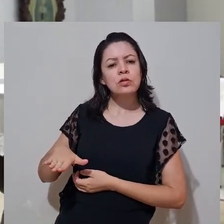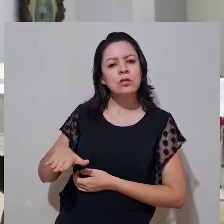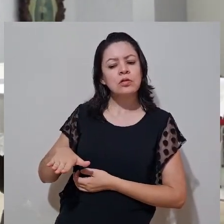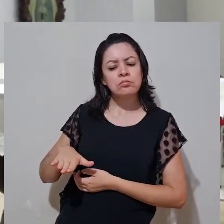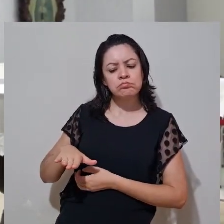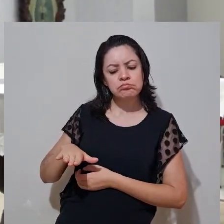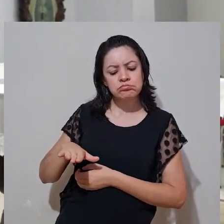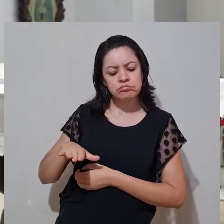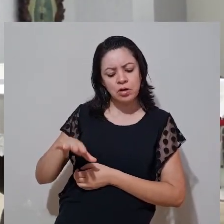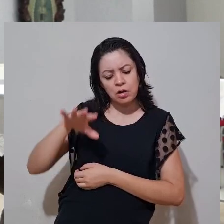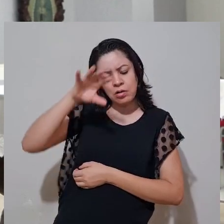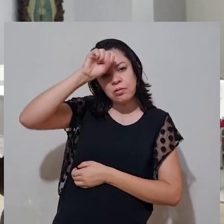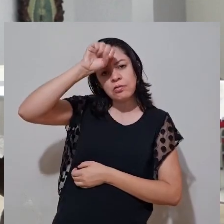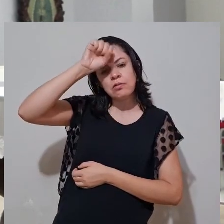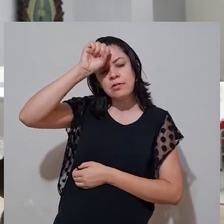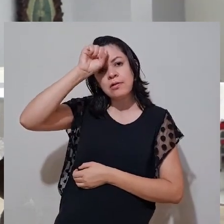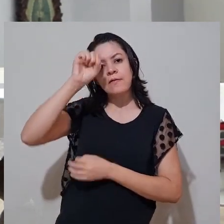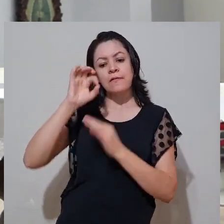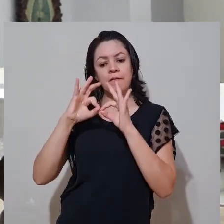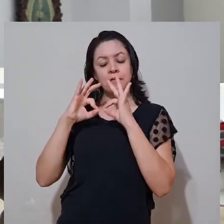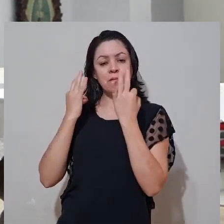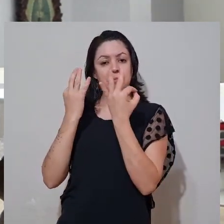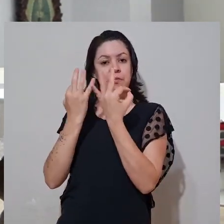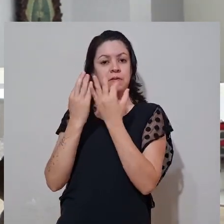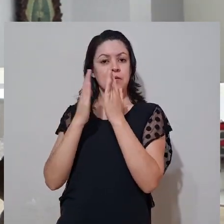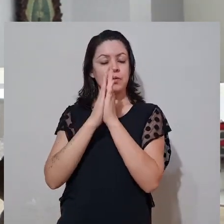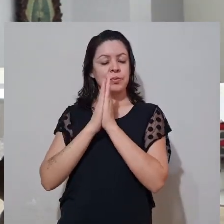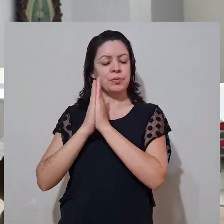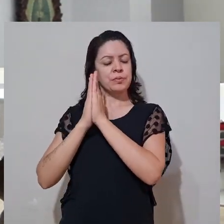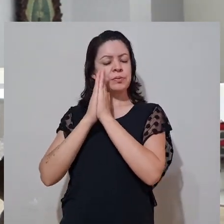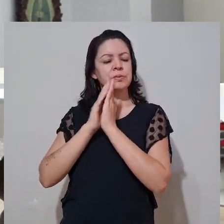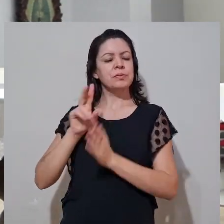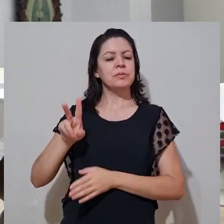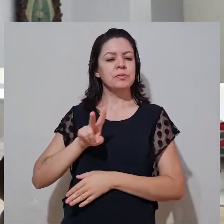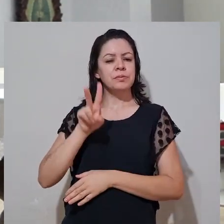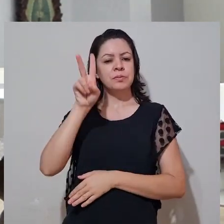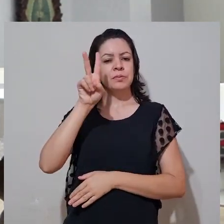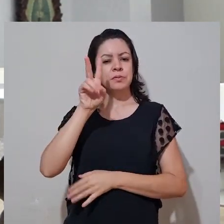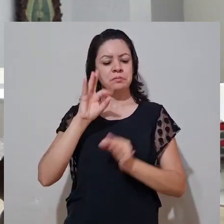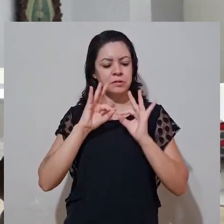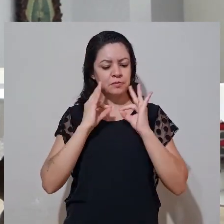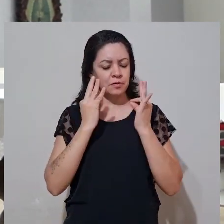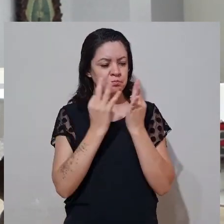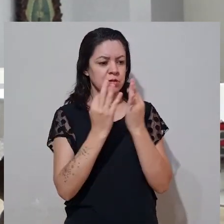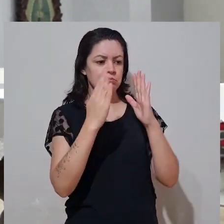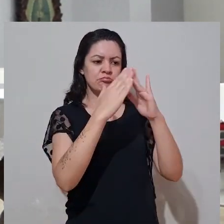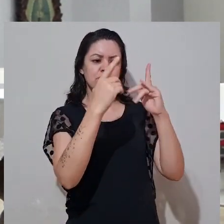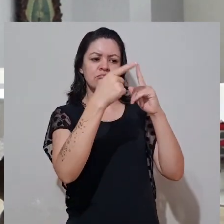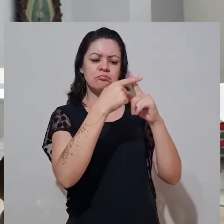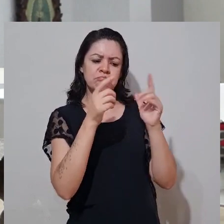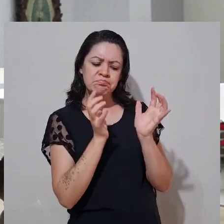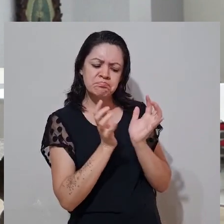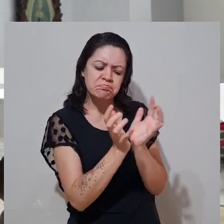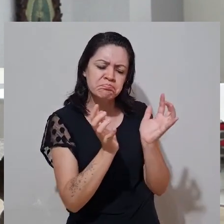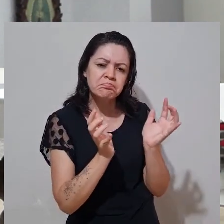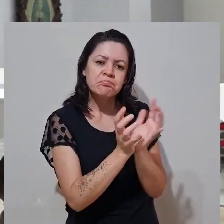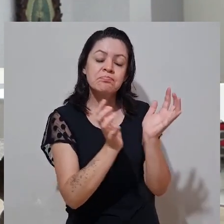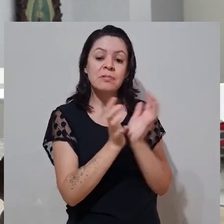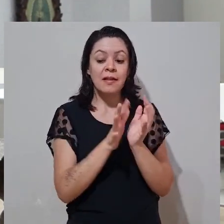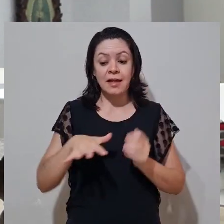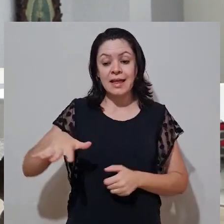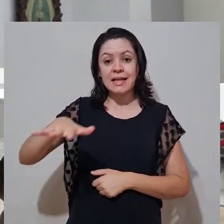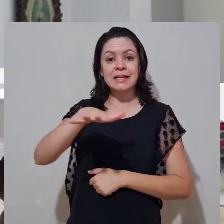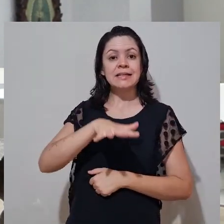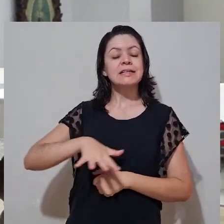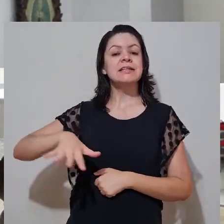os valores da família, os valores da oração, a família sempre participando da comunidade, participando da